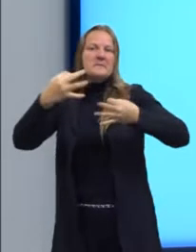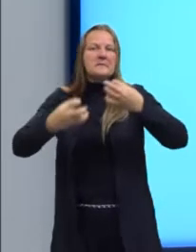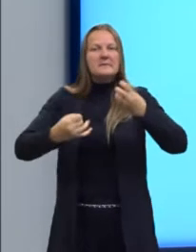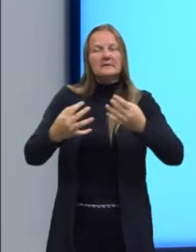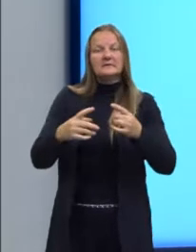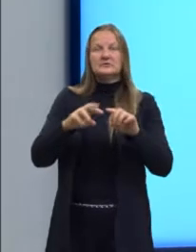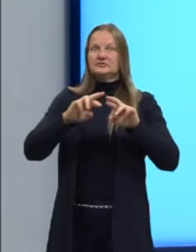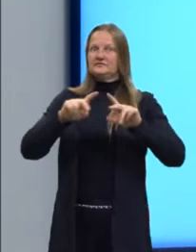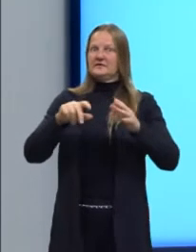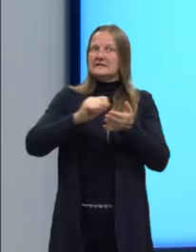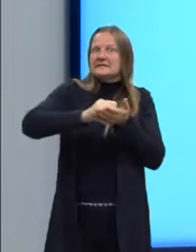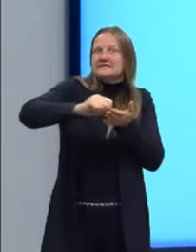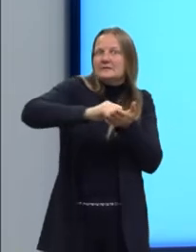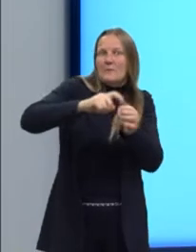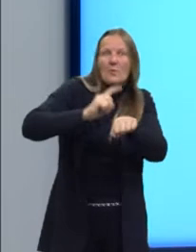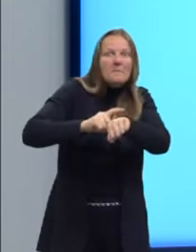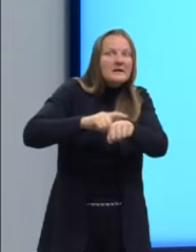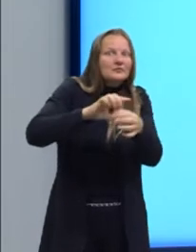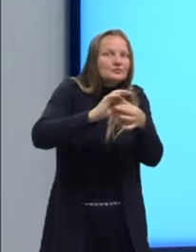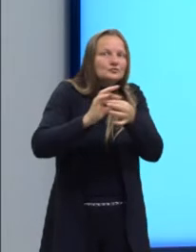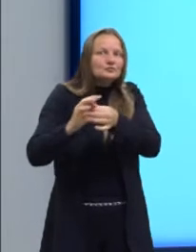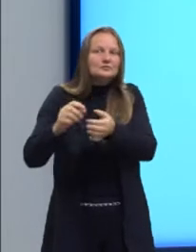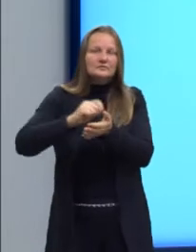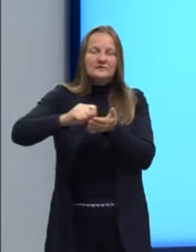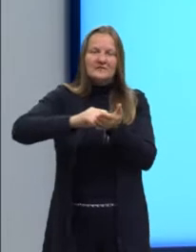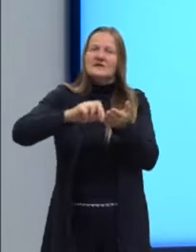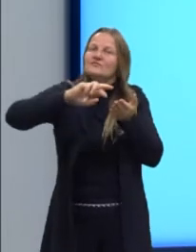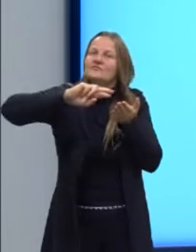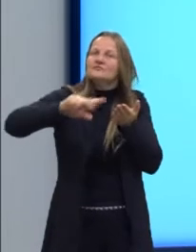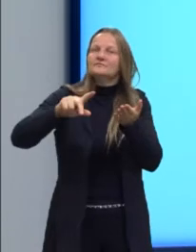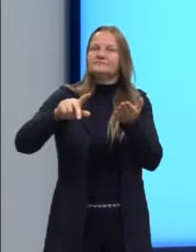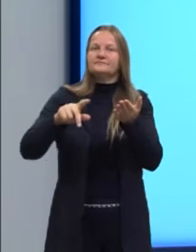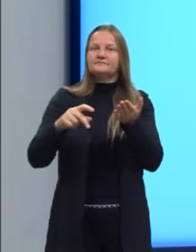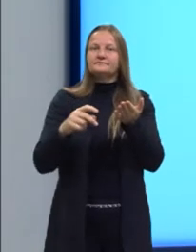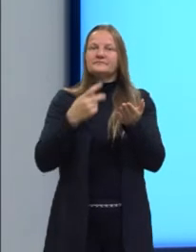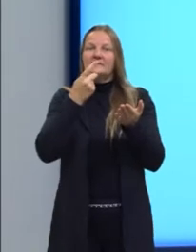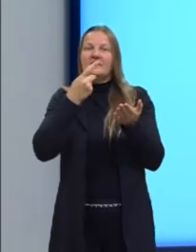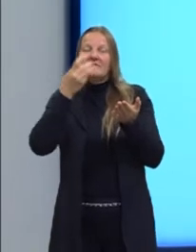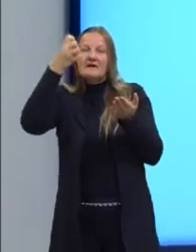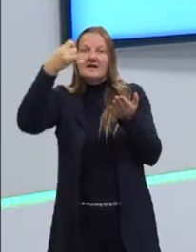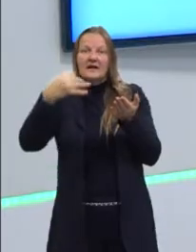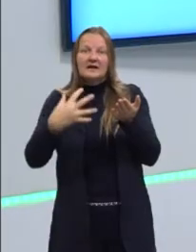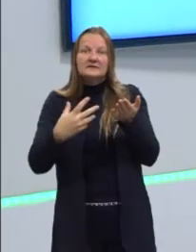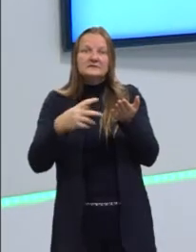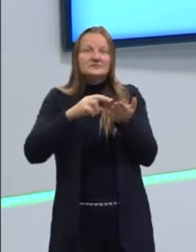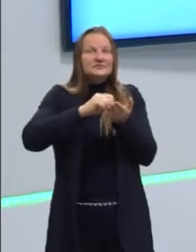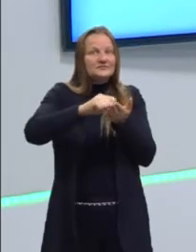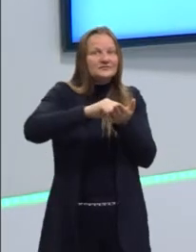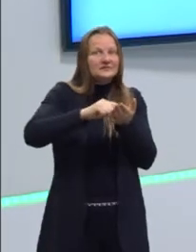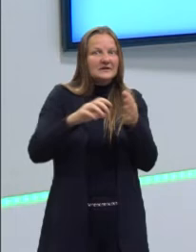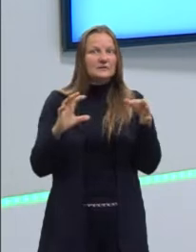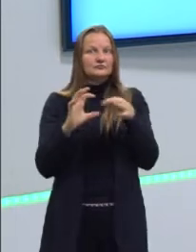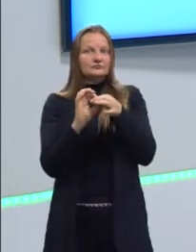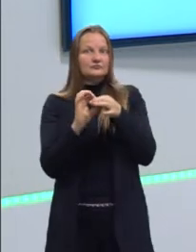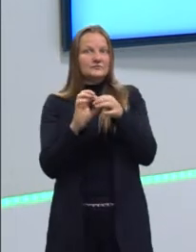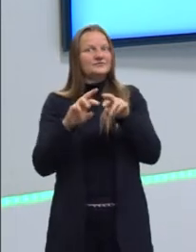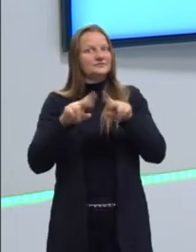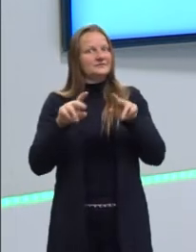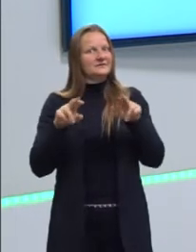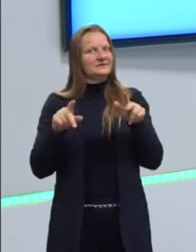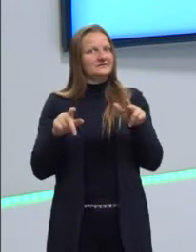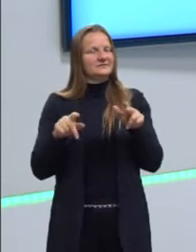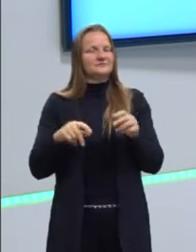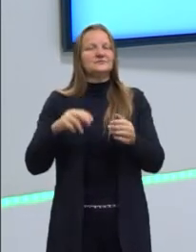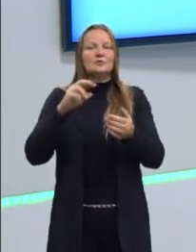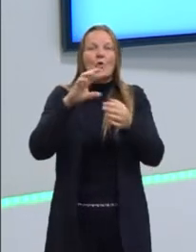migrar essa língua falada para a língua escrita nesse contexto